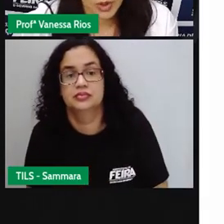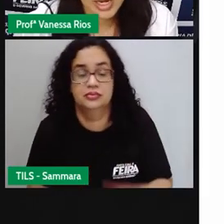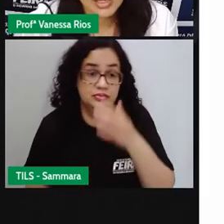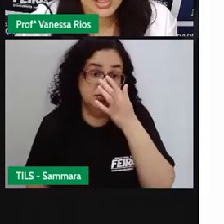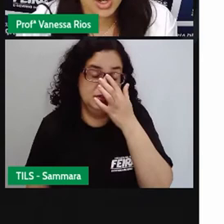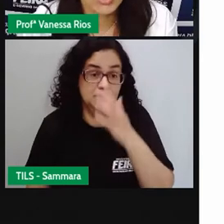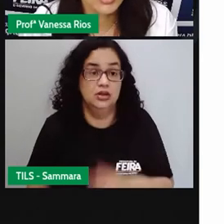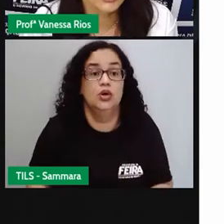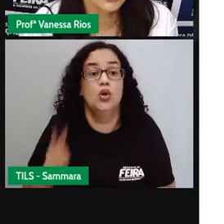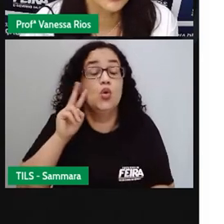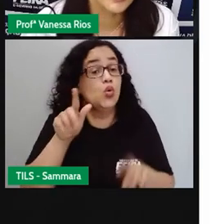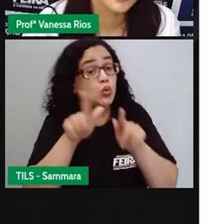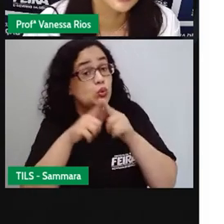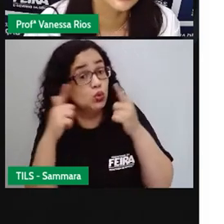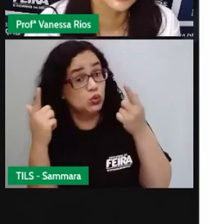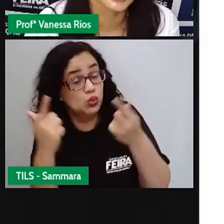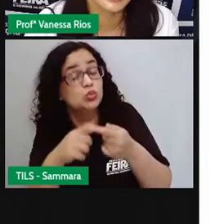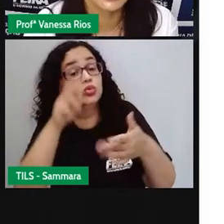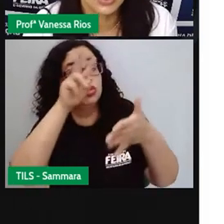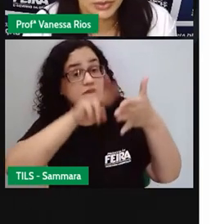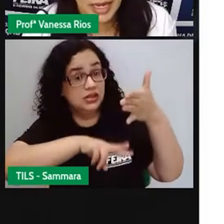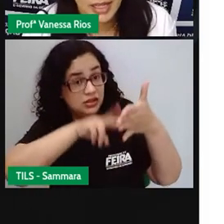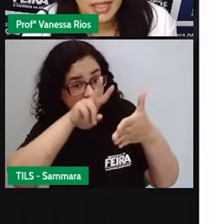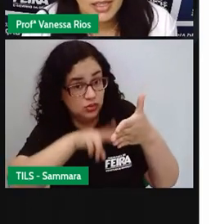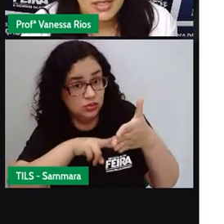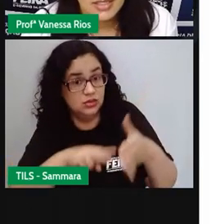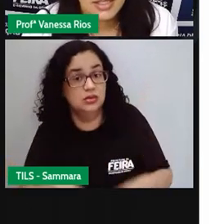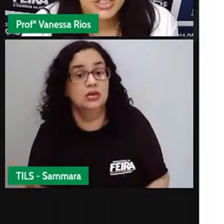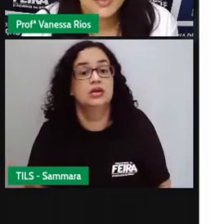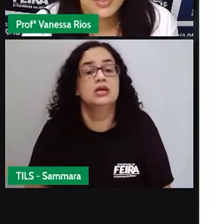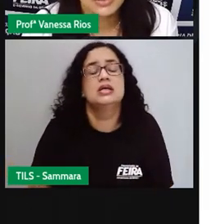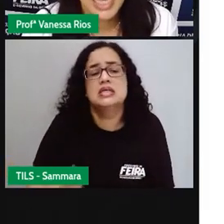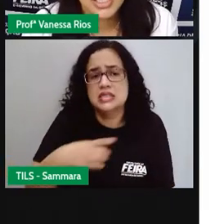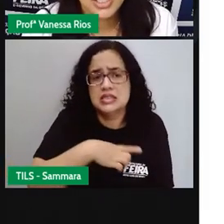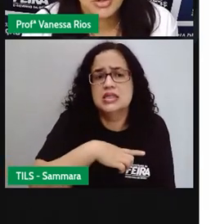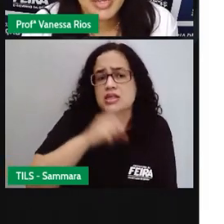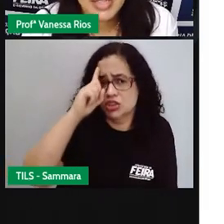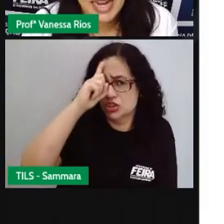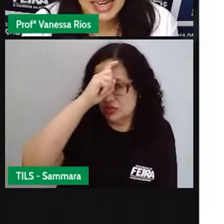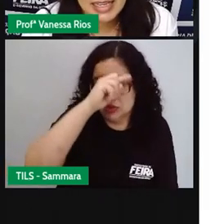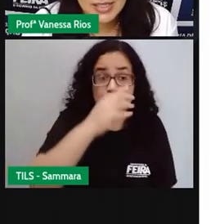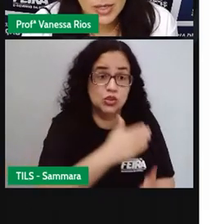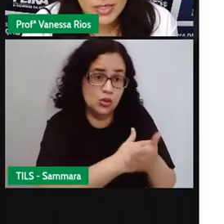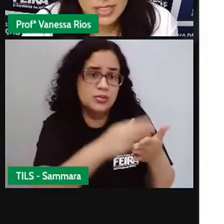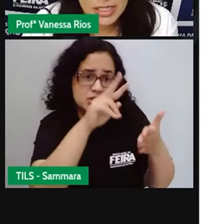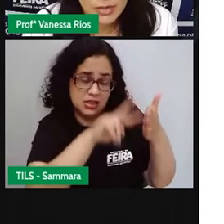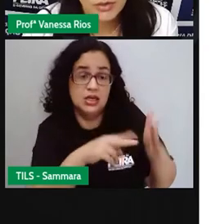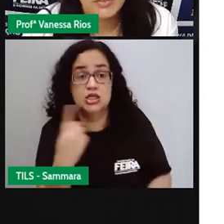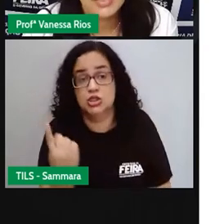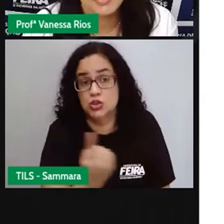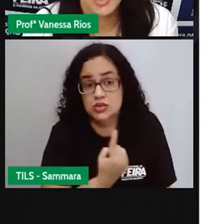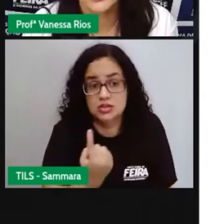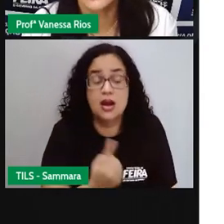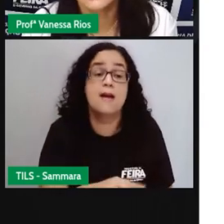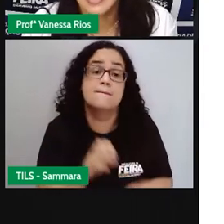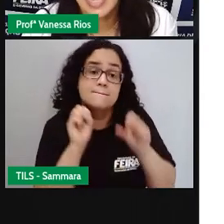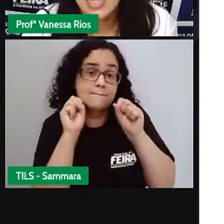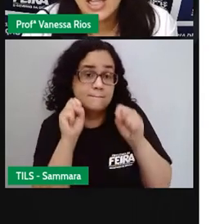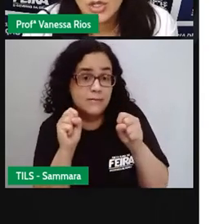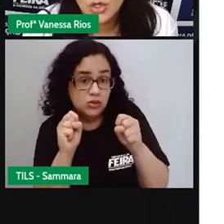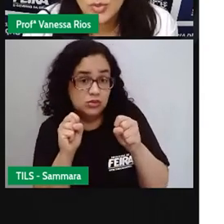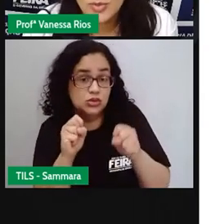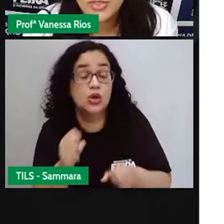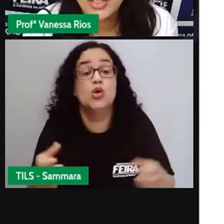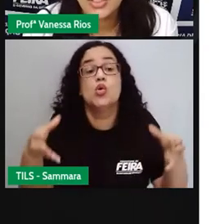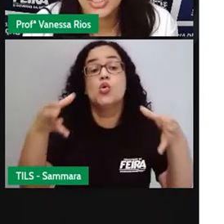Olha só, os grupos de leitura. Se tem dificuldade de começar a ler sozinho, você pode criar